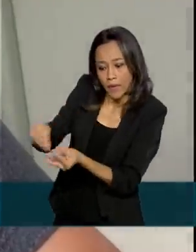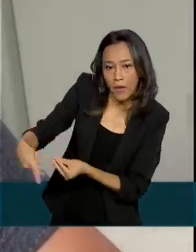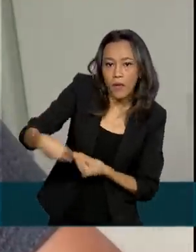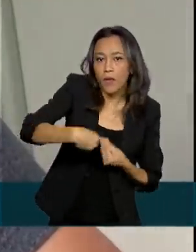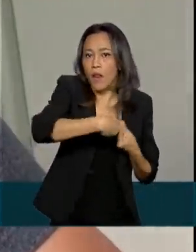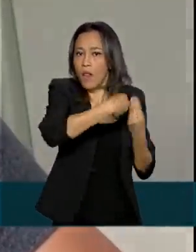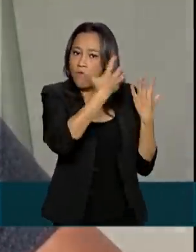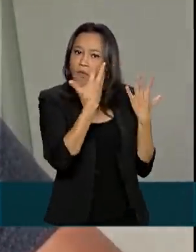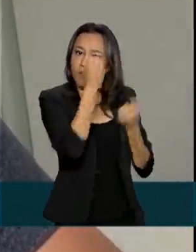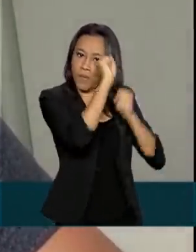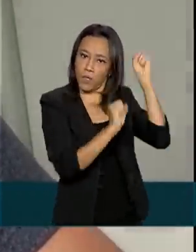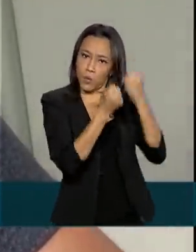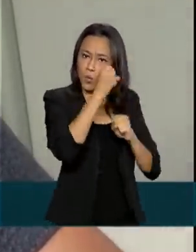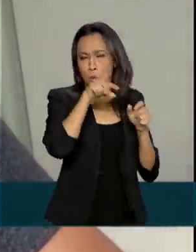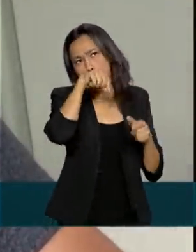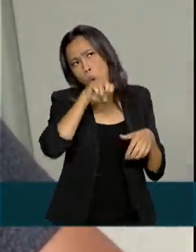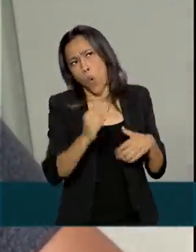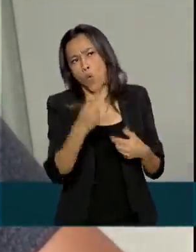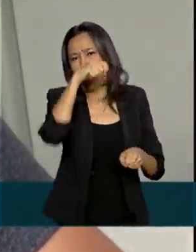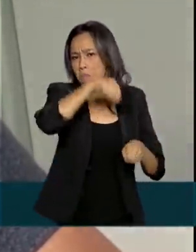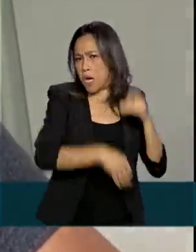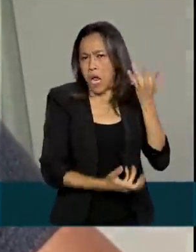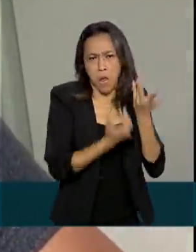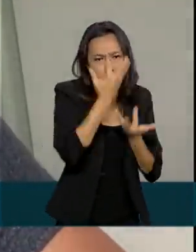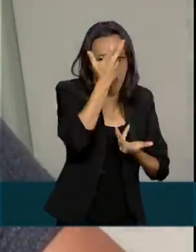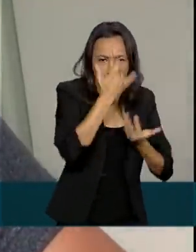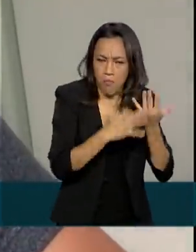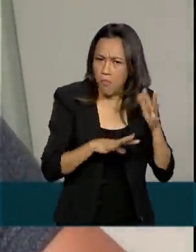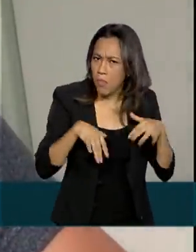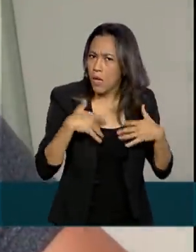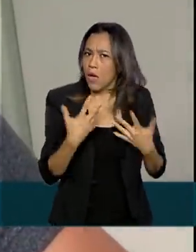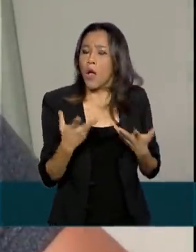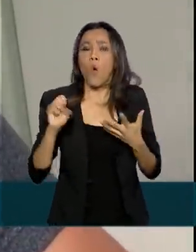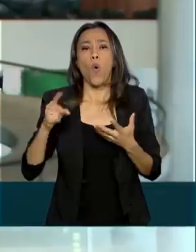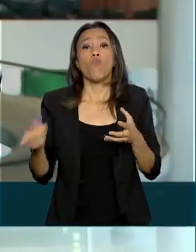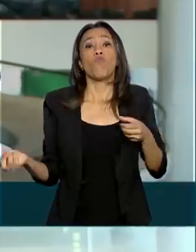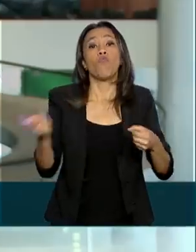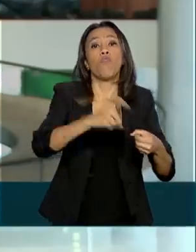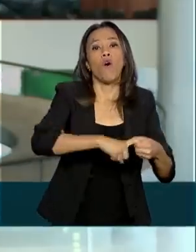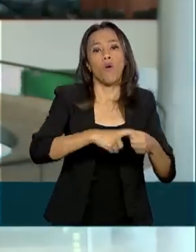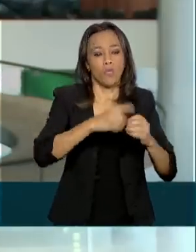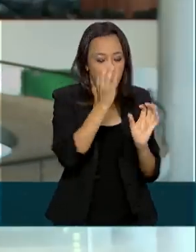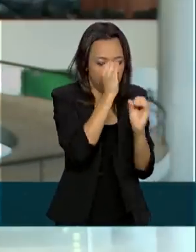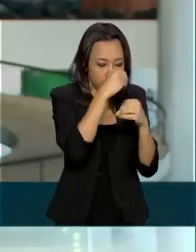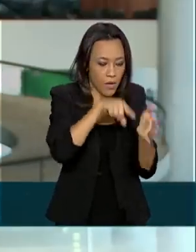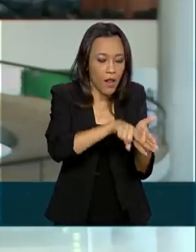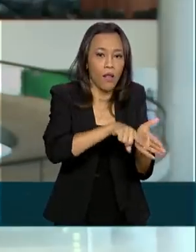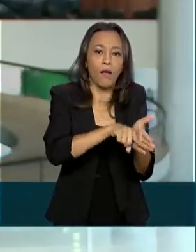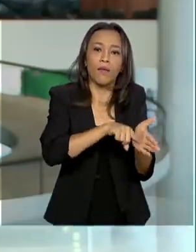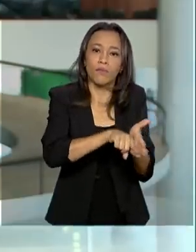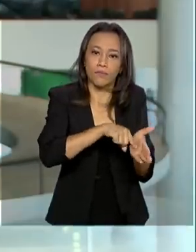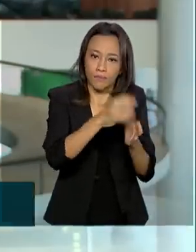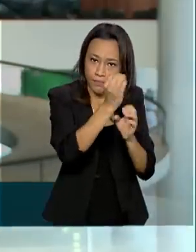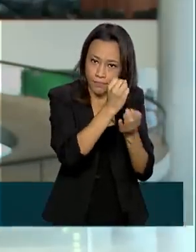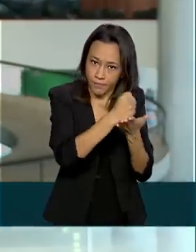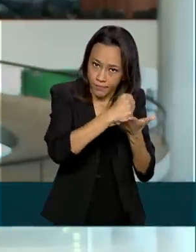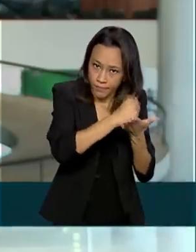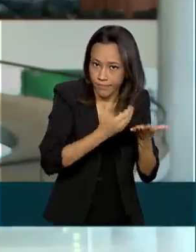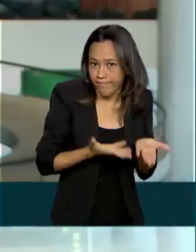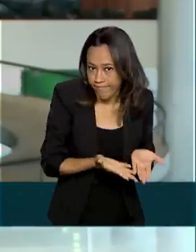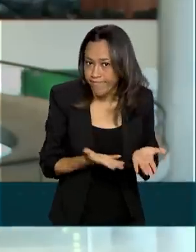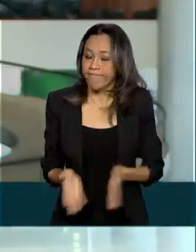incinerar ou eles vão devolver esse material para os laboratórios. 120 milhões de brasileiros serão